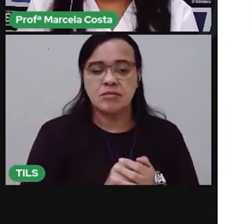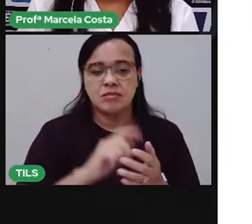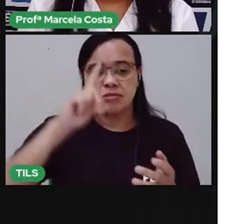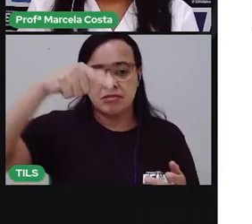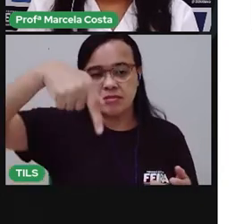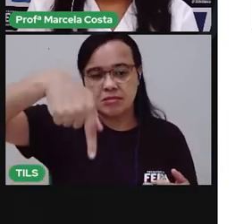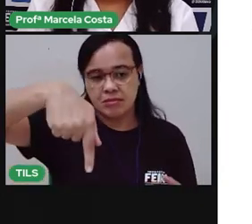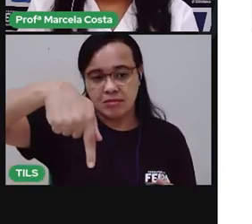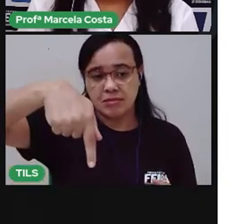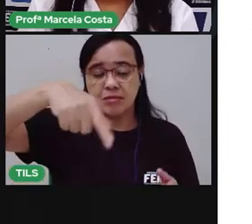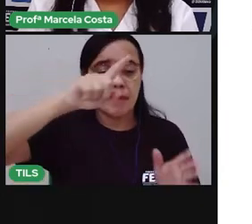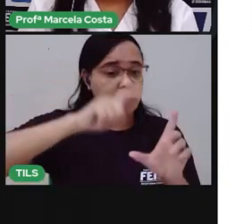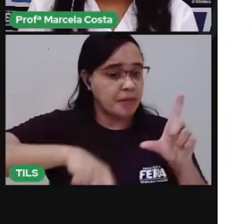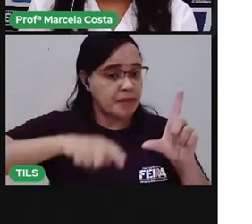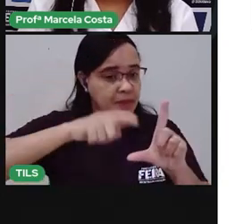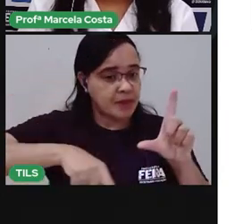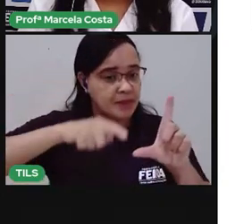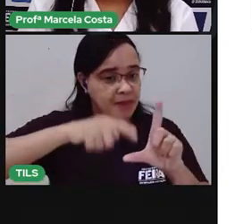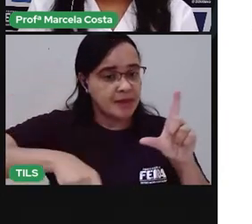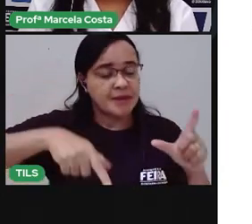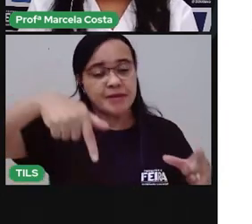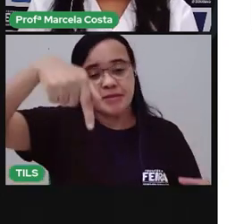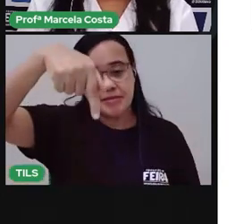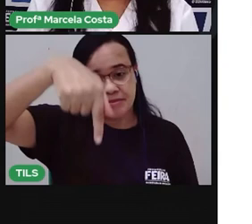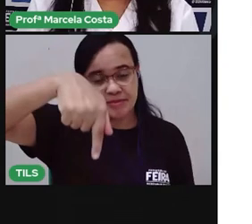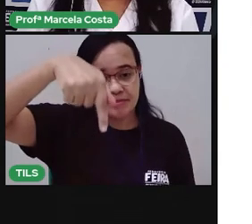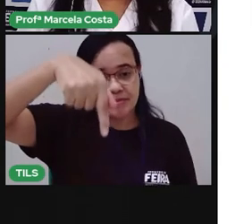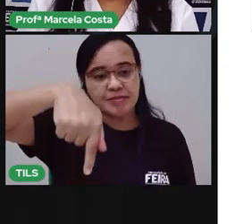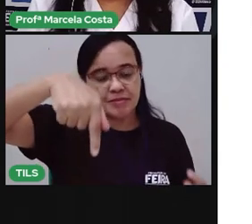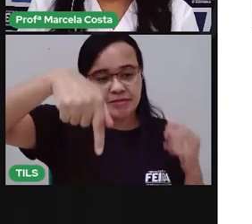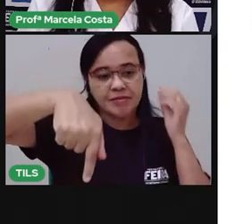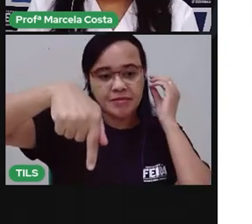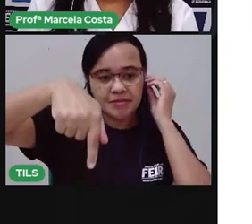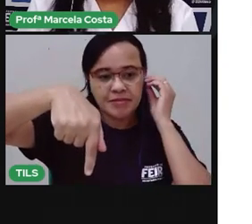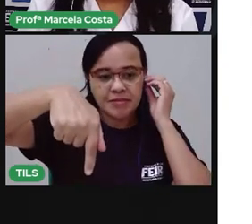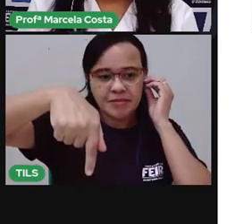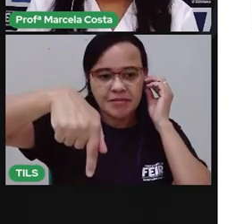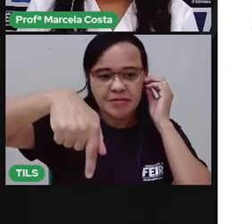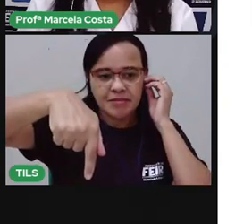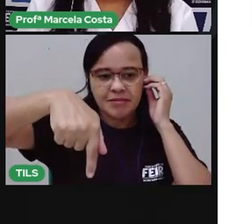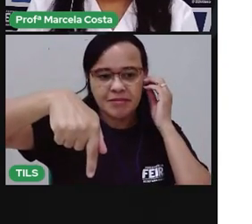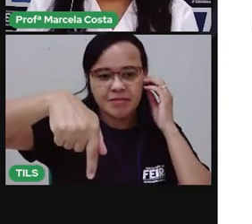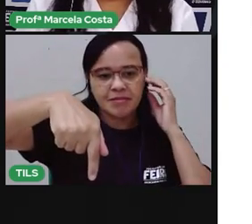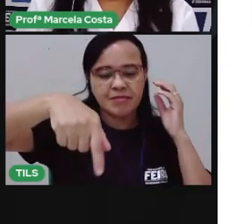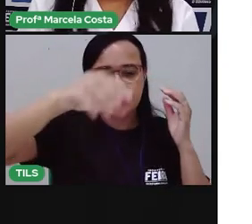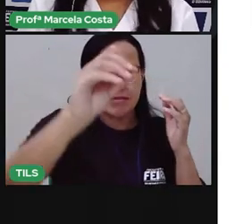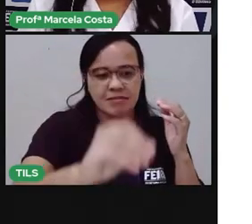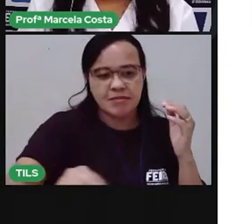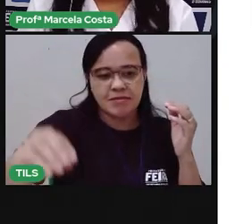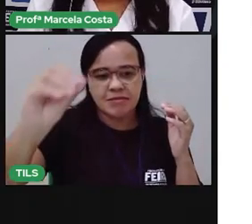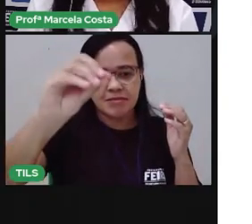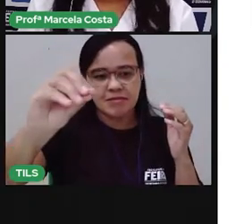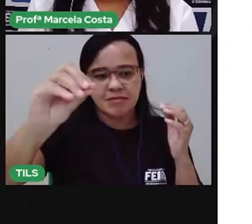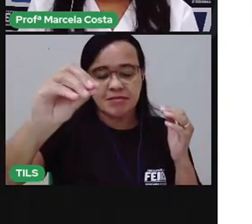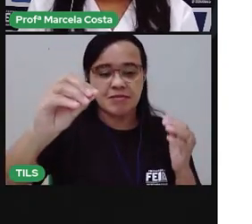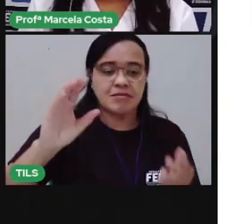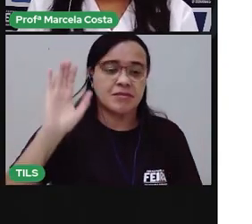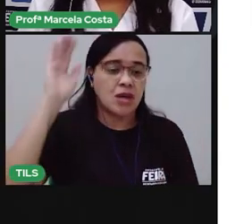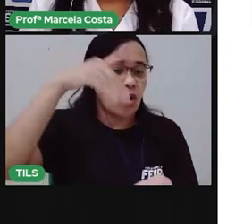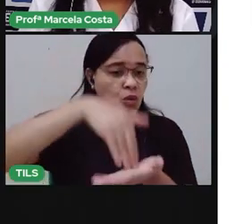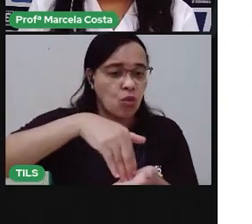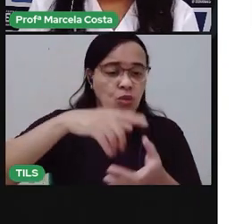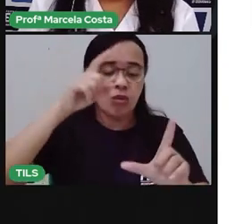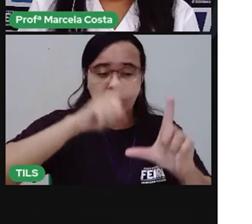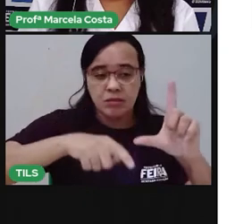Q Ó o Q de queijo Escreva ela nesse espaço E a última letra Que é a